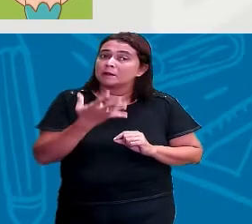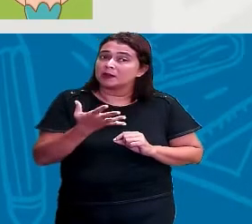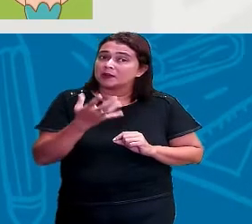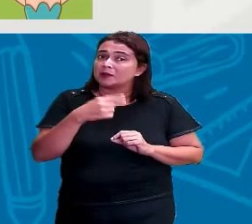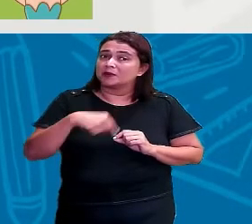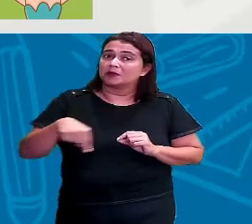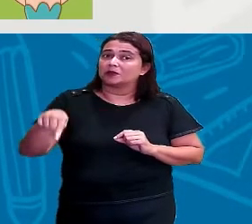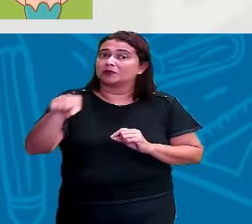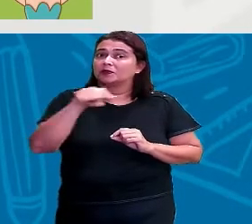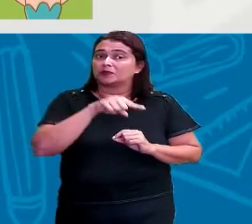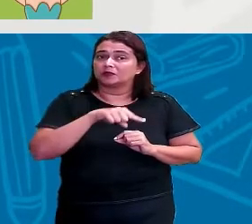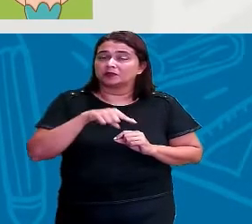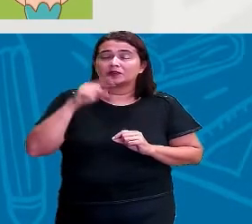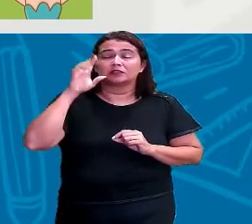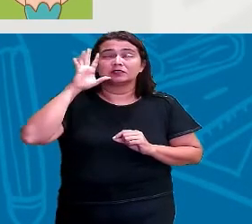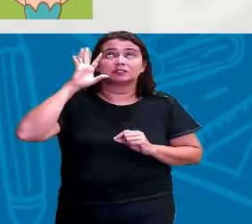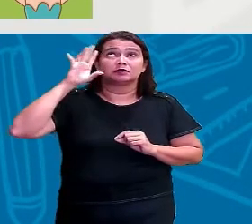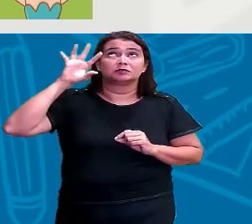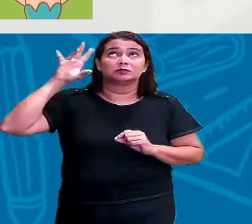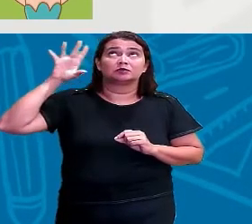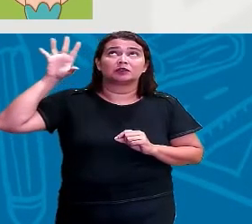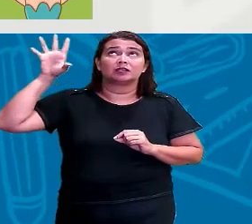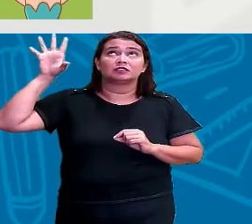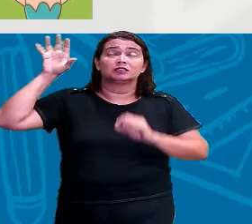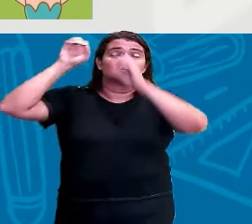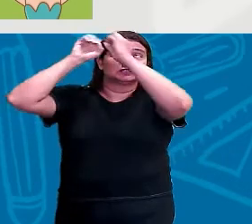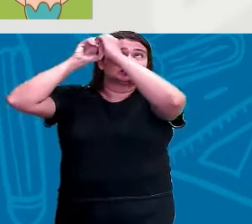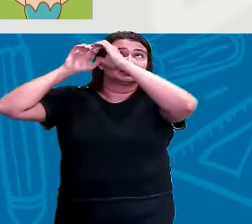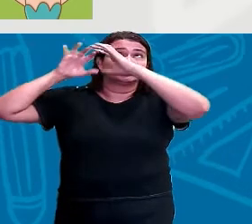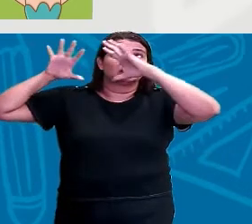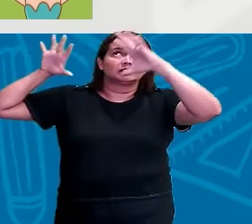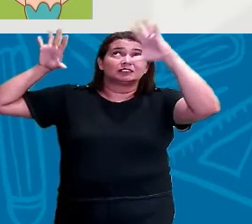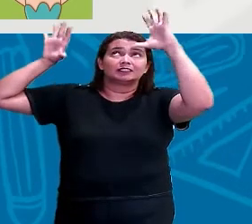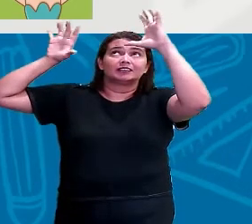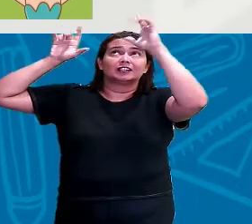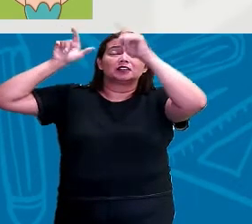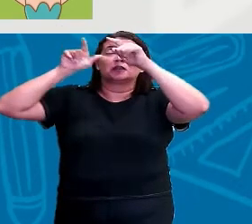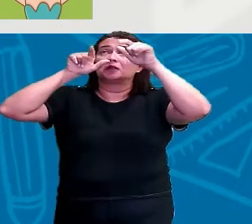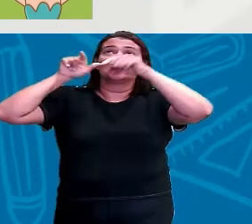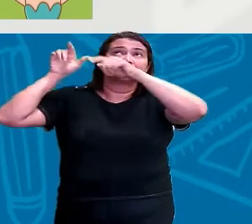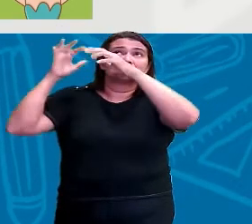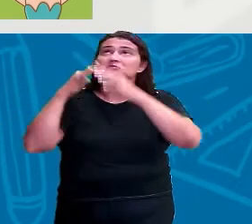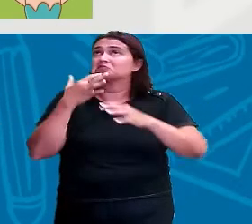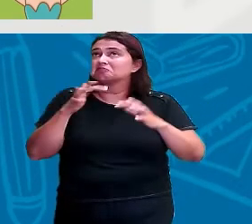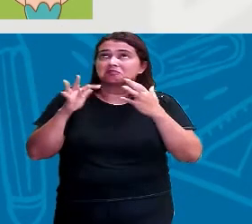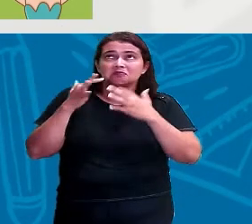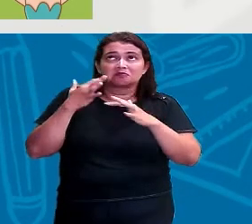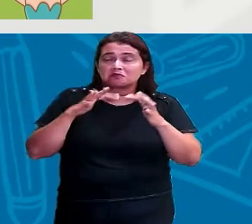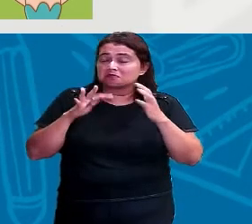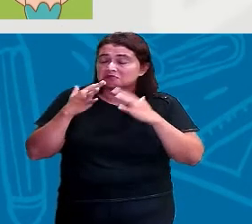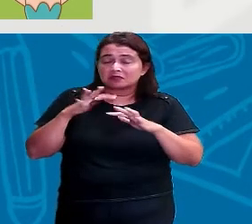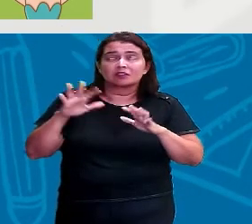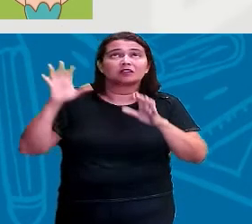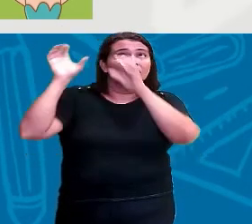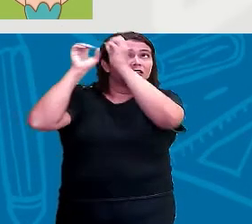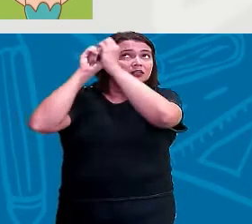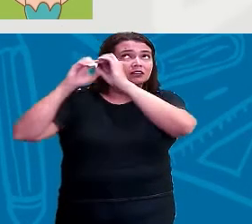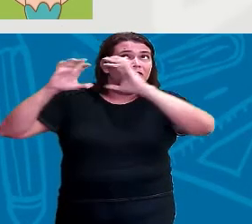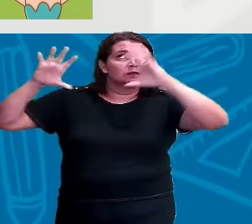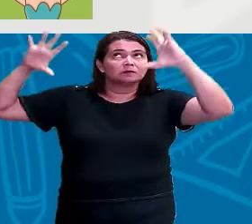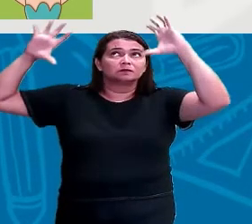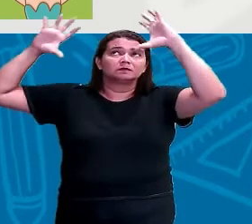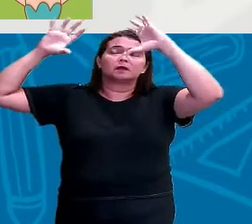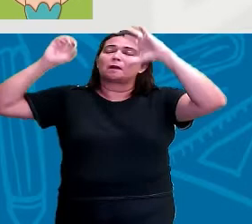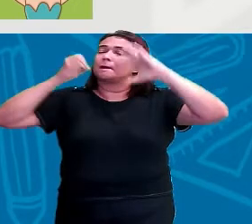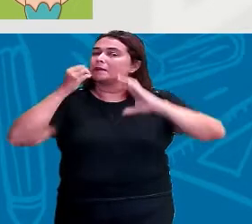Nos fazem viajar pra locais desconhecidos. Então, todas as vezes que a gente dar início à nossa